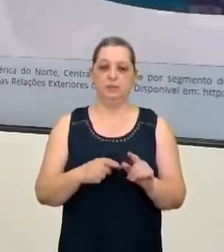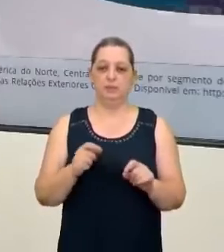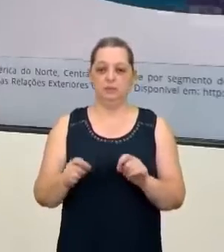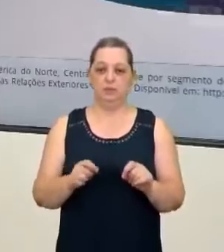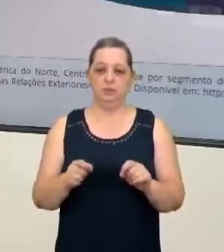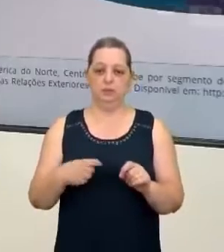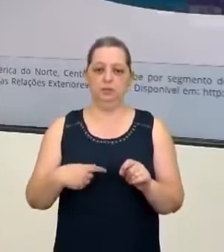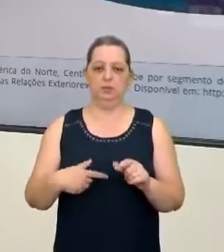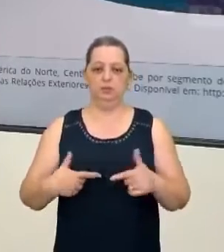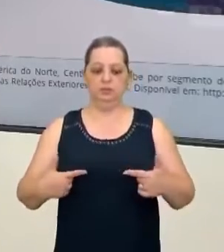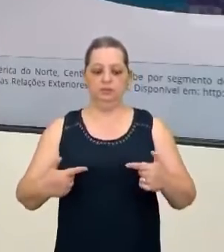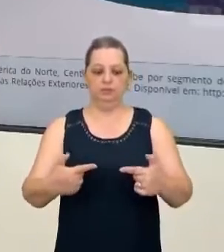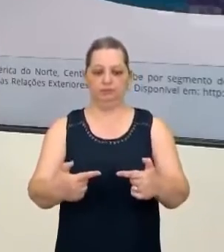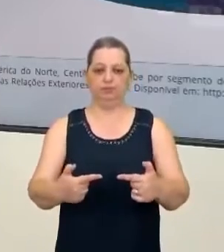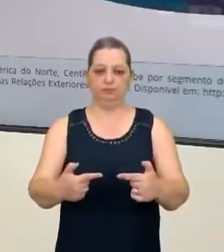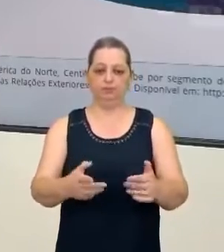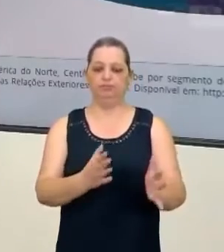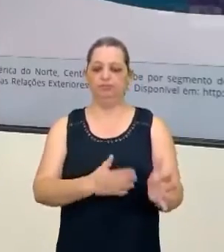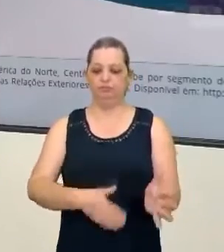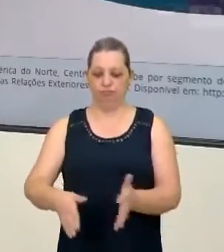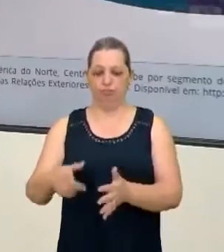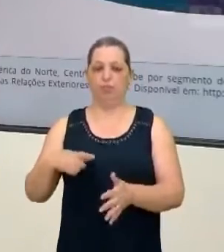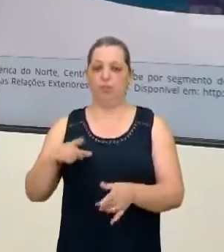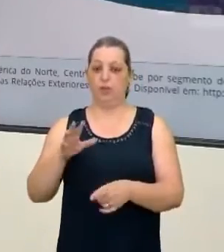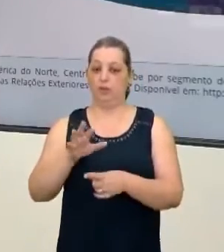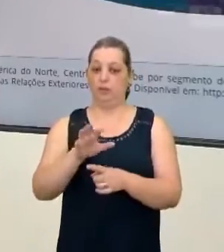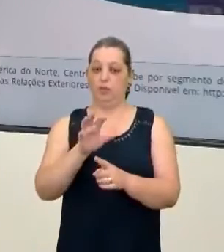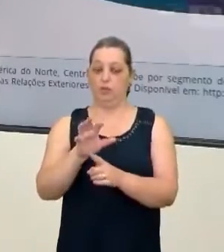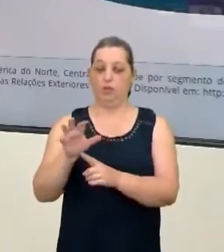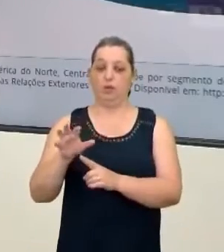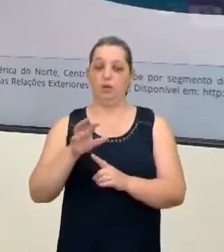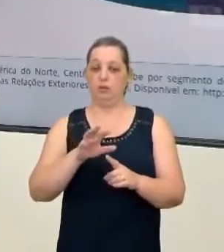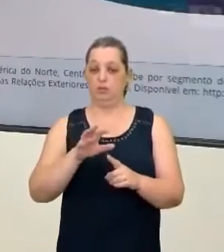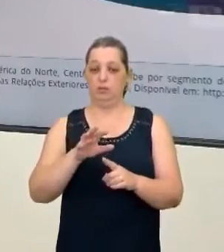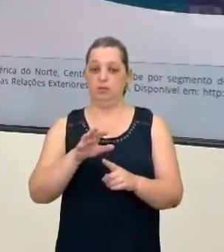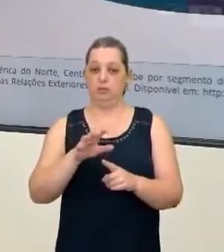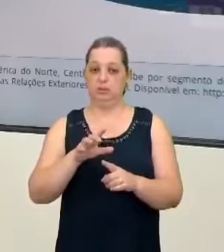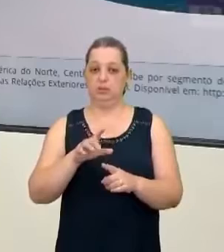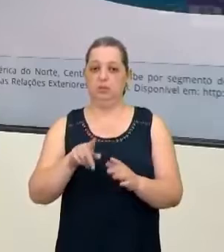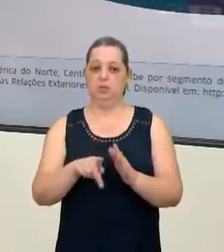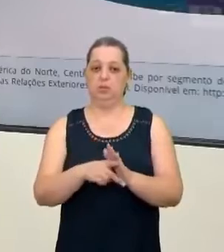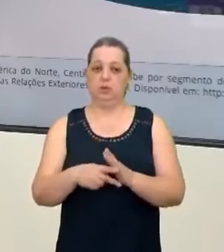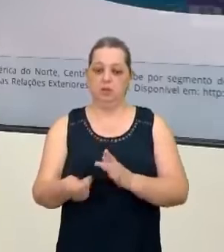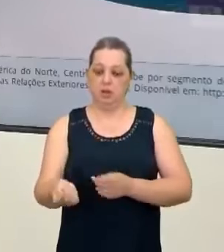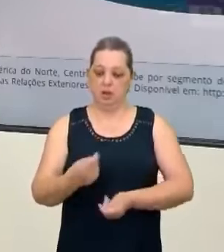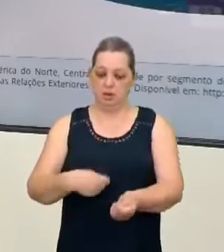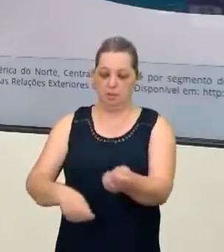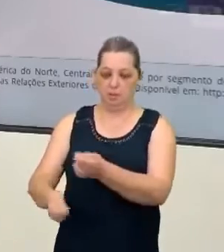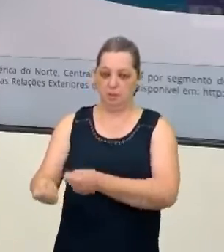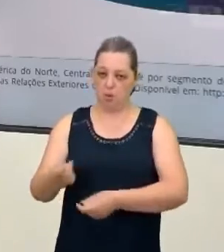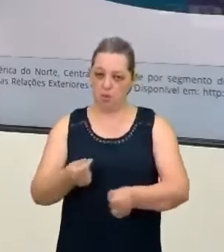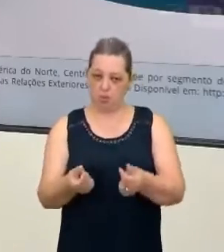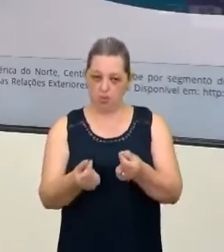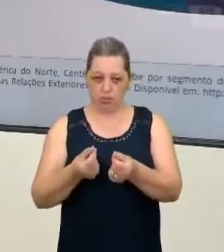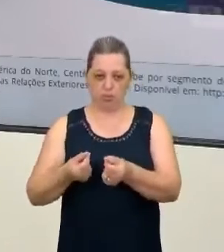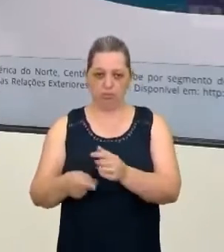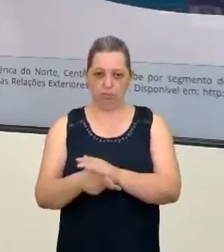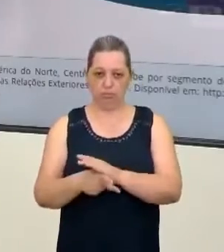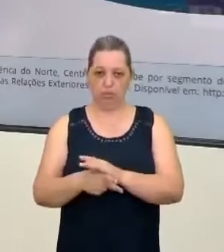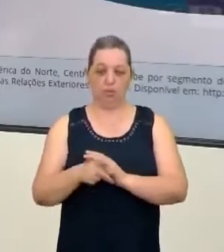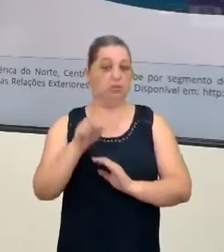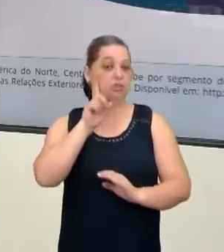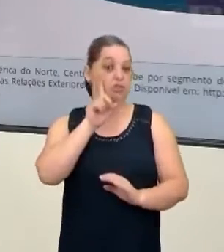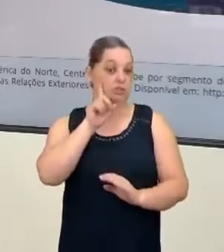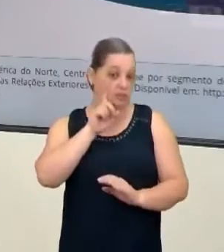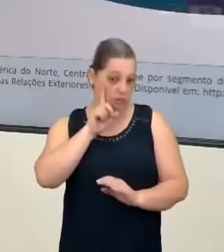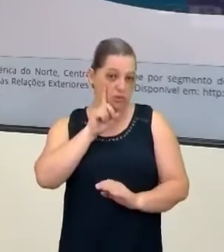armamentos. Então tem muita influência, né, dessa questão do mercado dos Estados Unidos perante aí